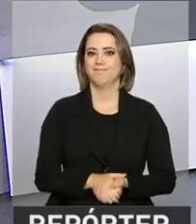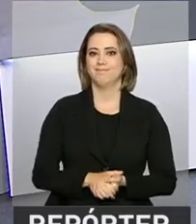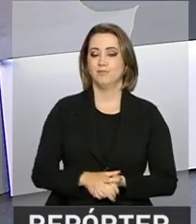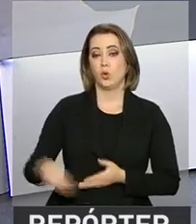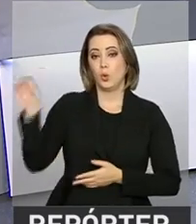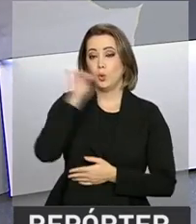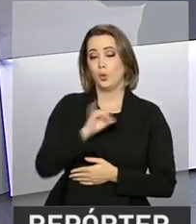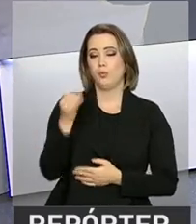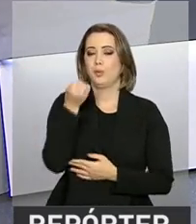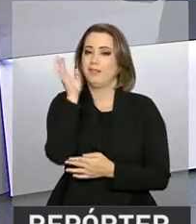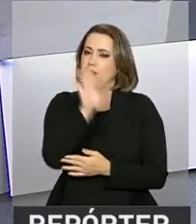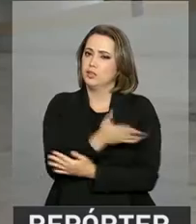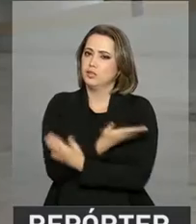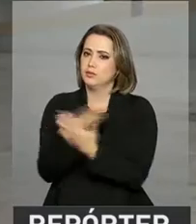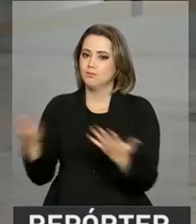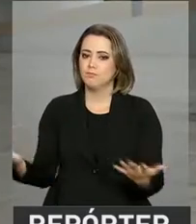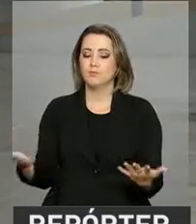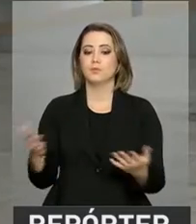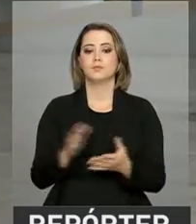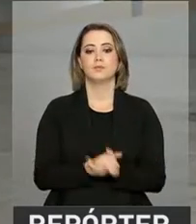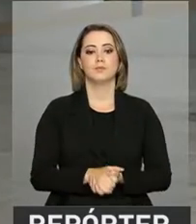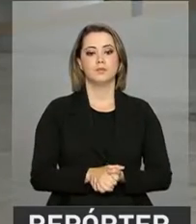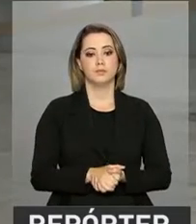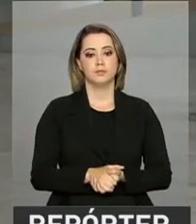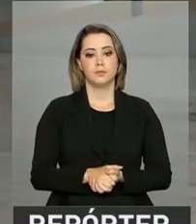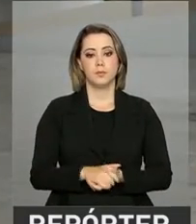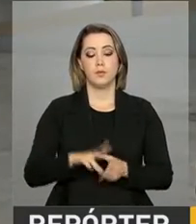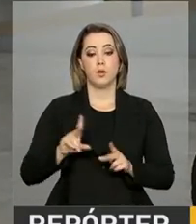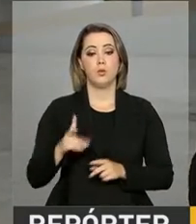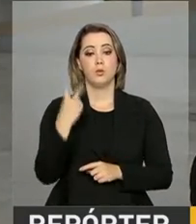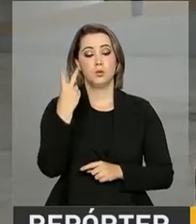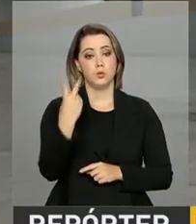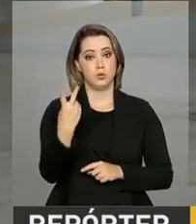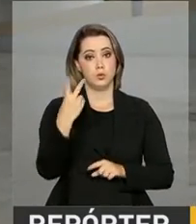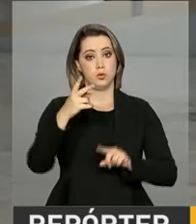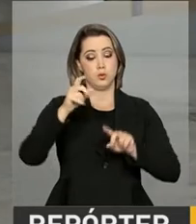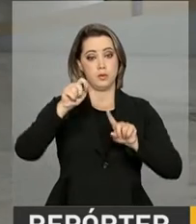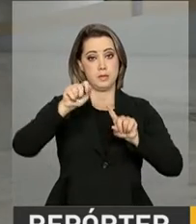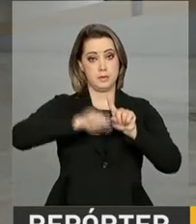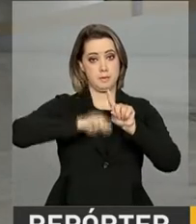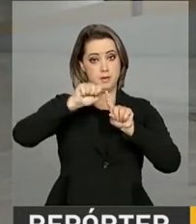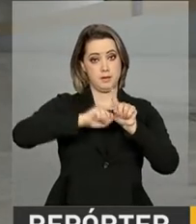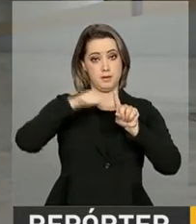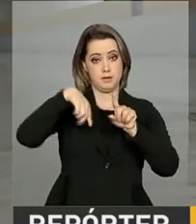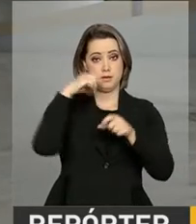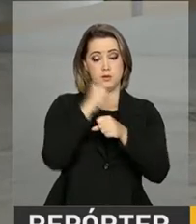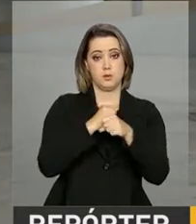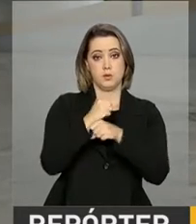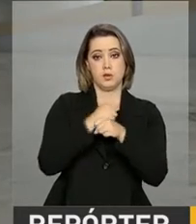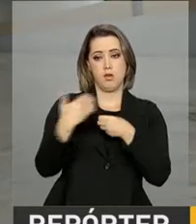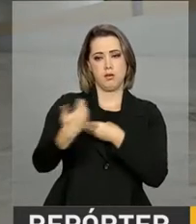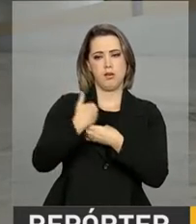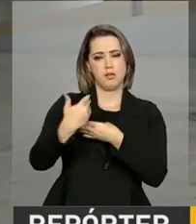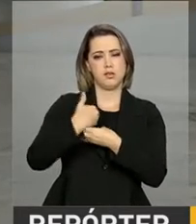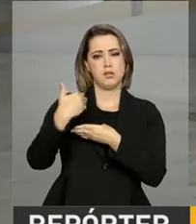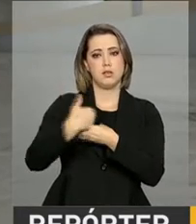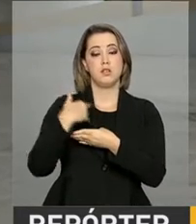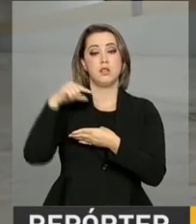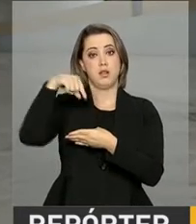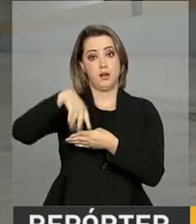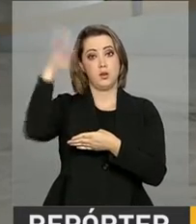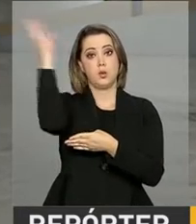Olá Roberto, boa tarde, boa tarde a todos. Pois é, nos dois primeiros meses do ano entraram no país 18